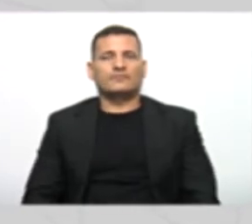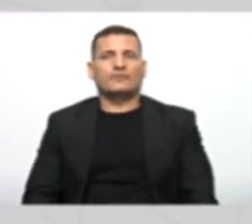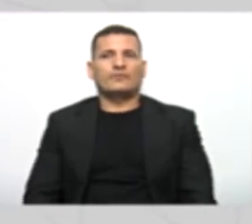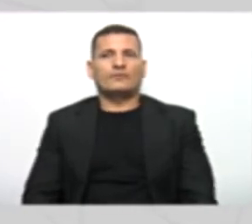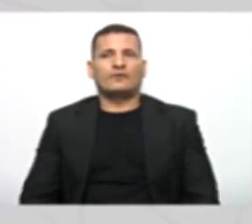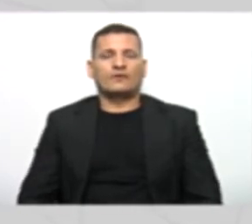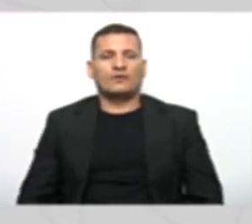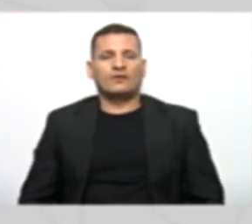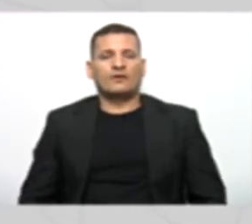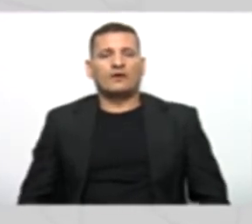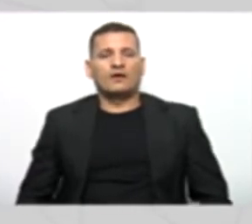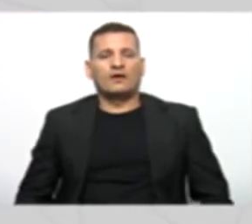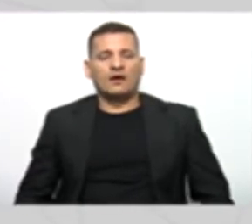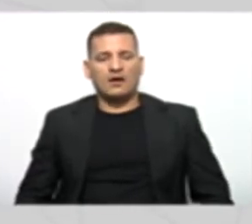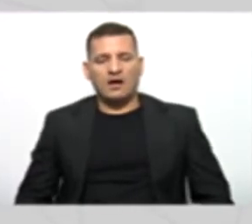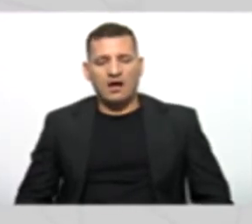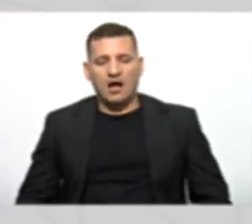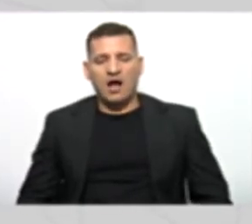P jurídica